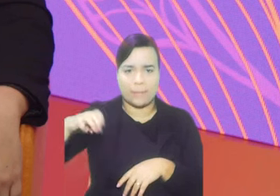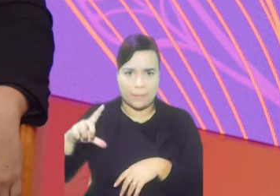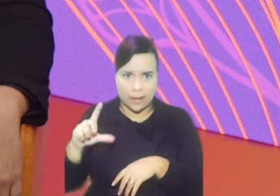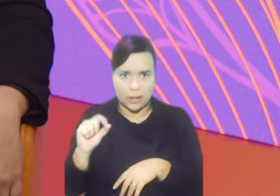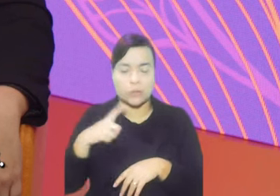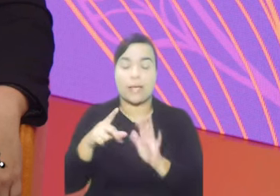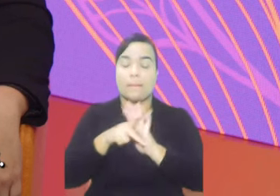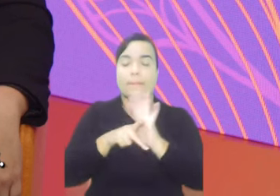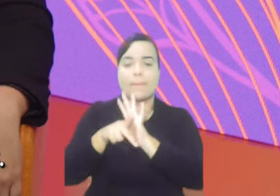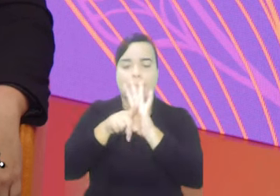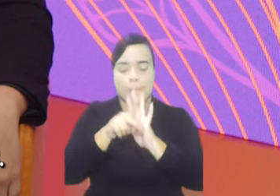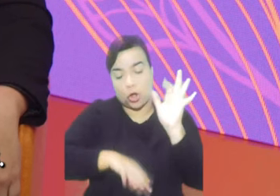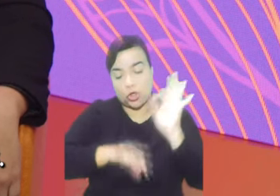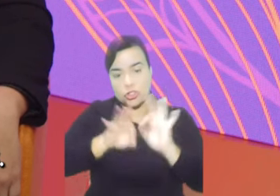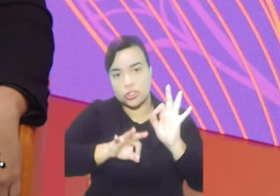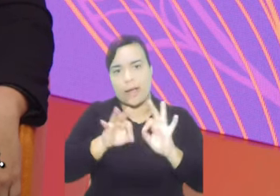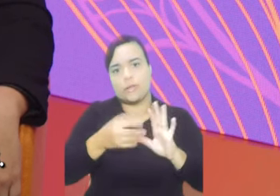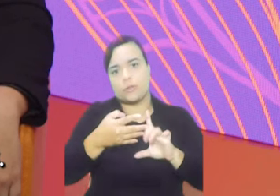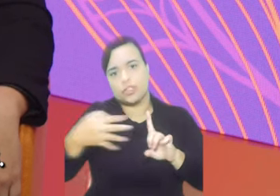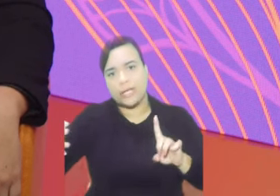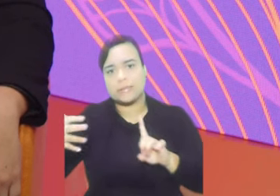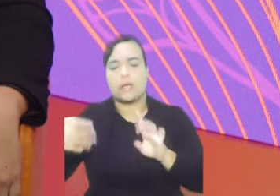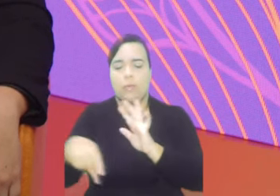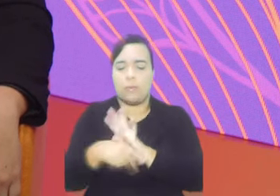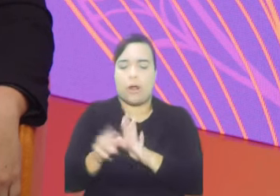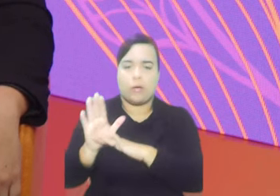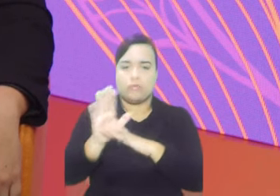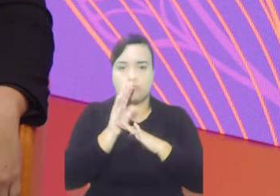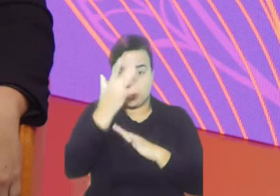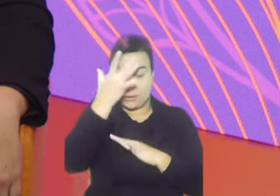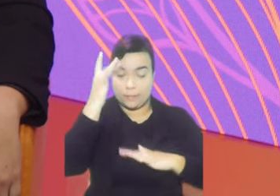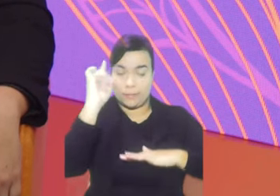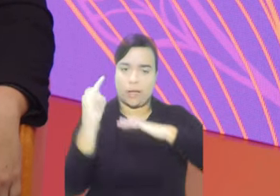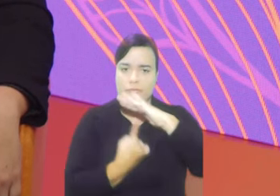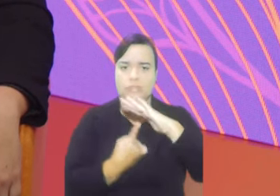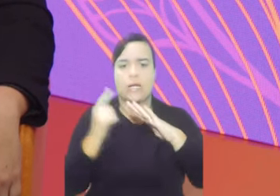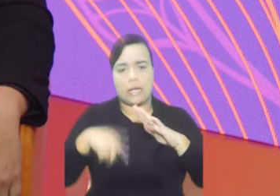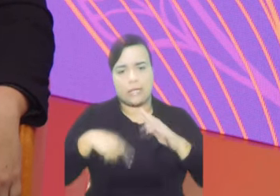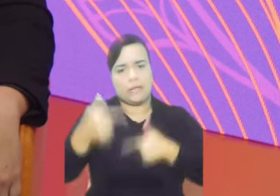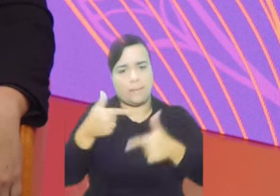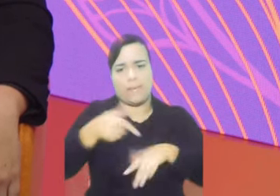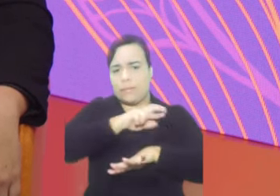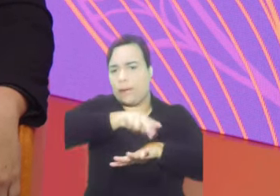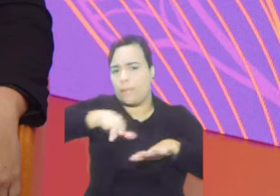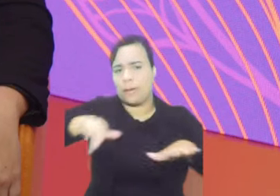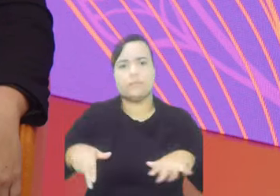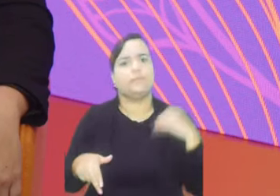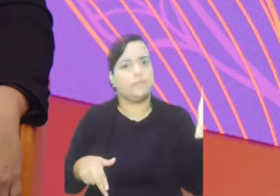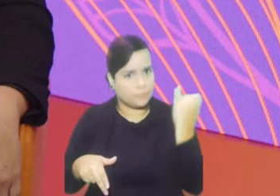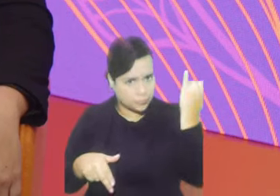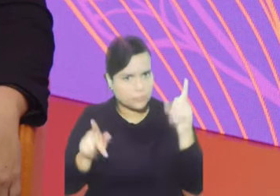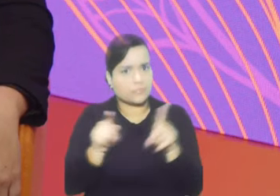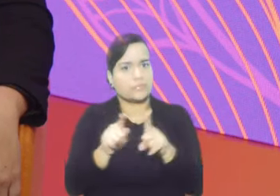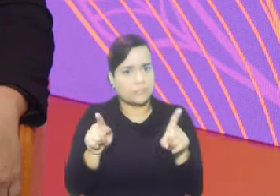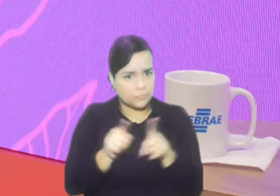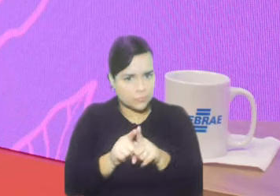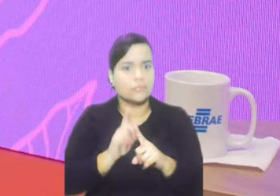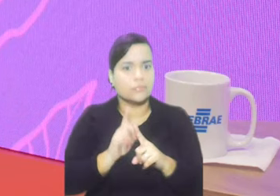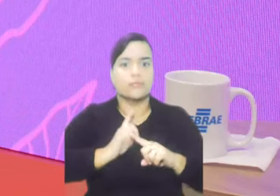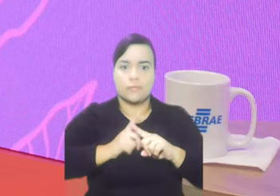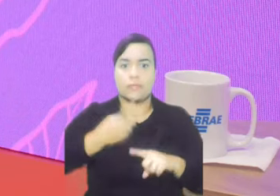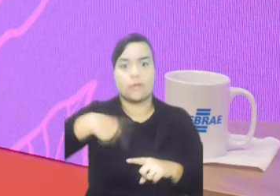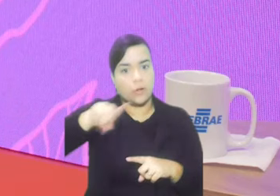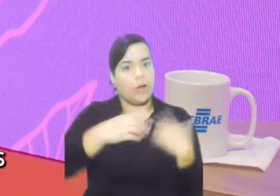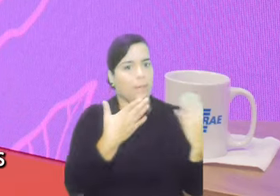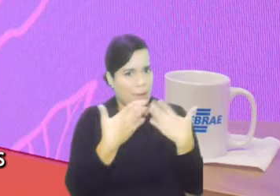projetos de pesquisa, ensino e extensão para pessoas refugiadas, então é trabalho bastante diverso. E importante,